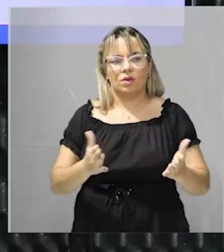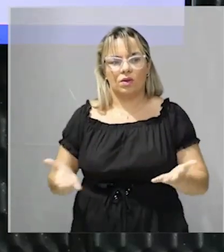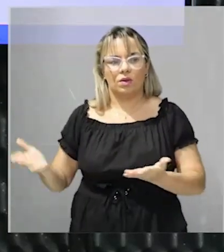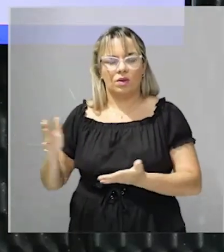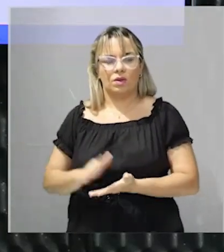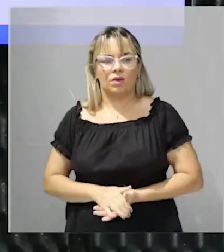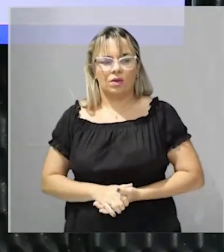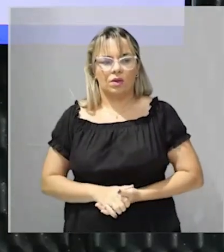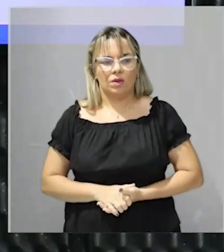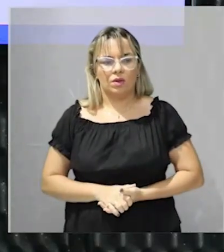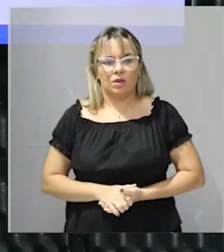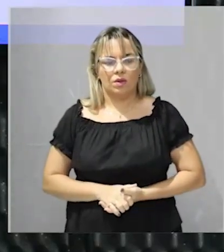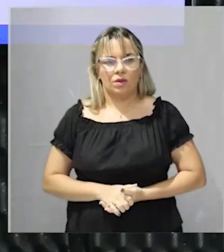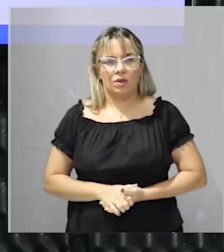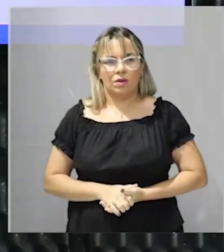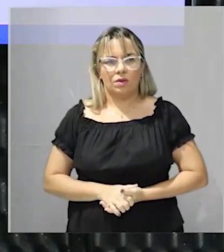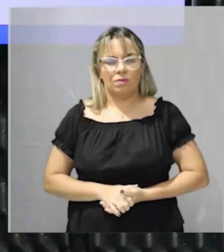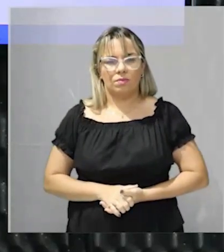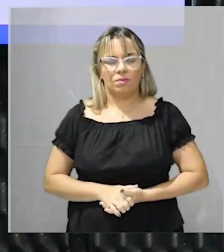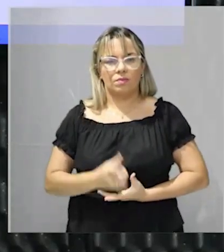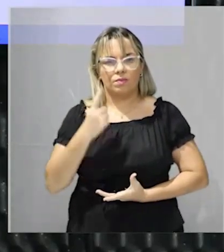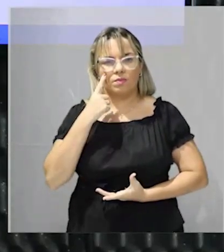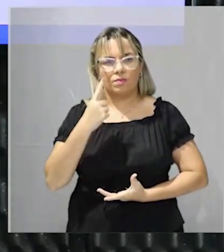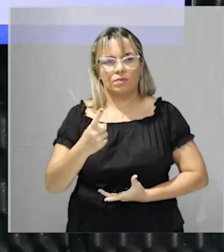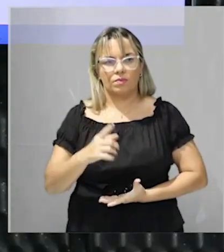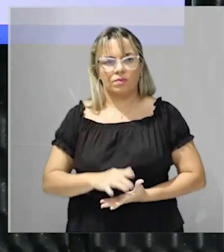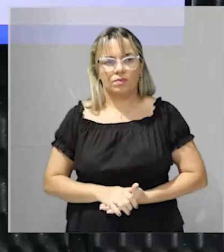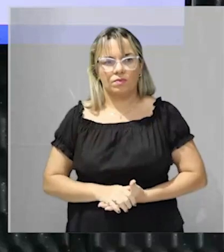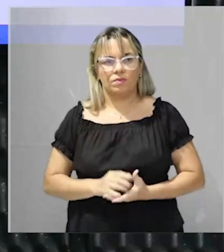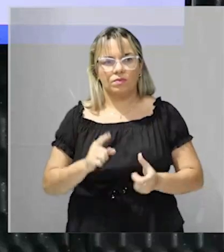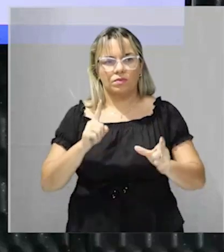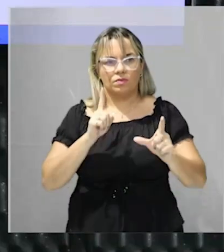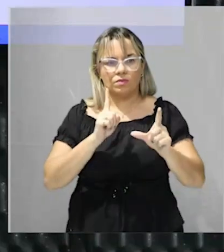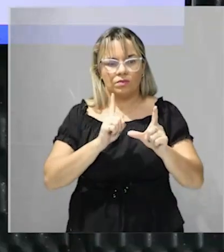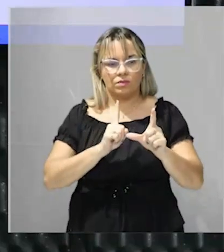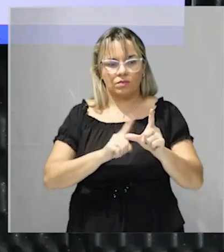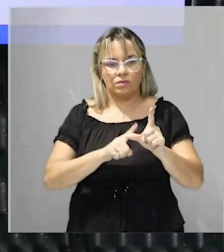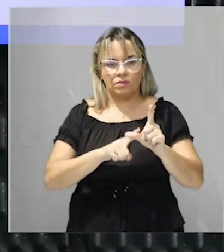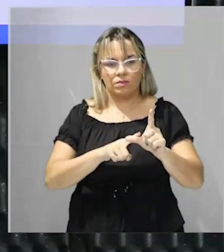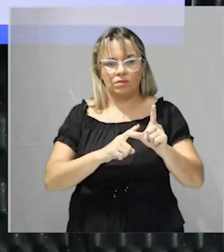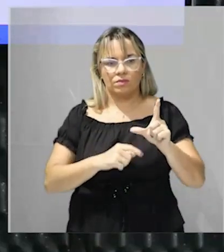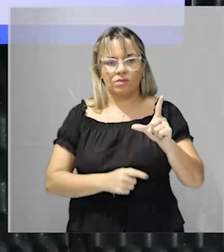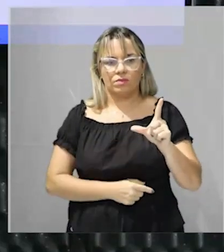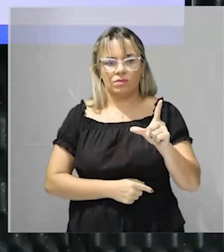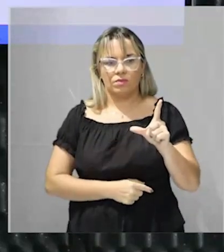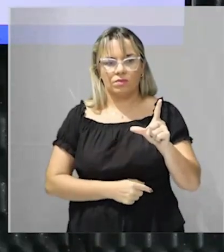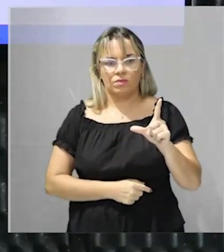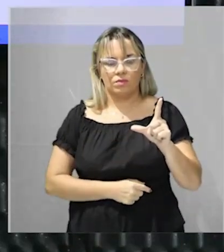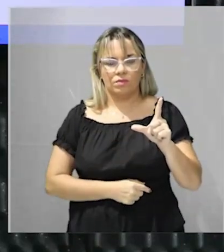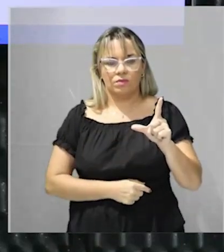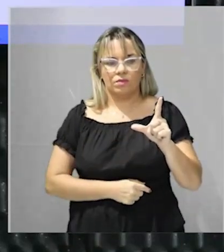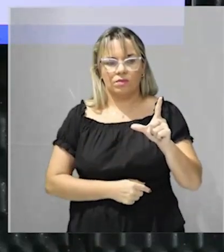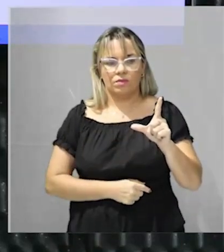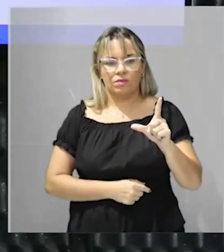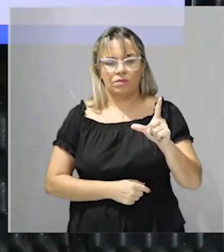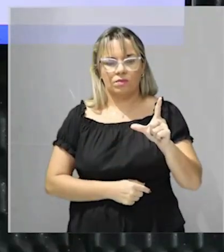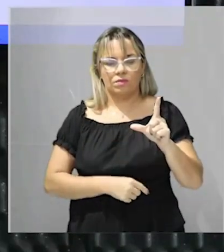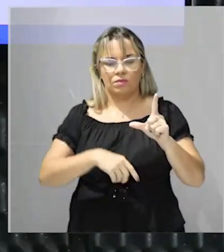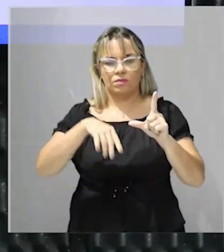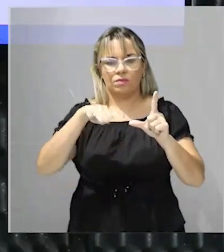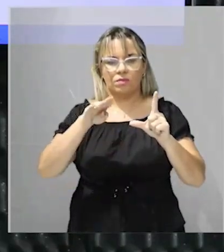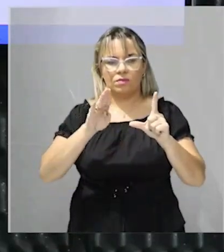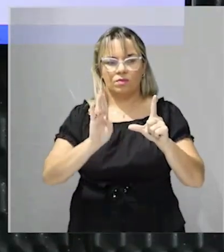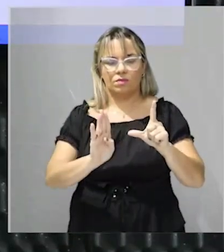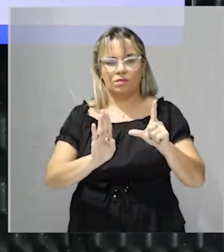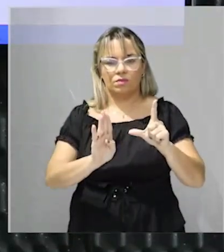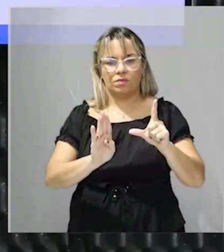o que é comum olha só as invasões napoleônicas a Espanha e Portugal se bem que ele